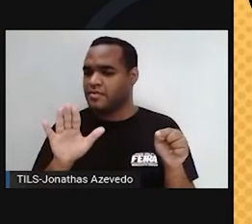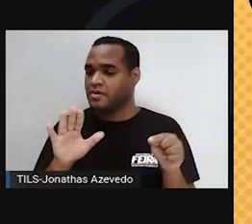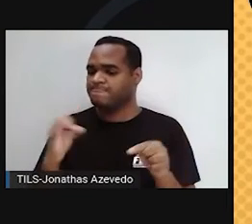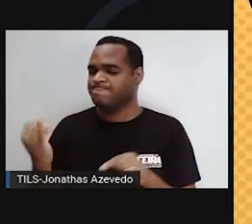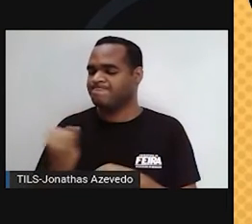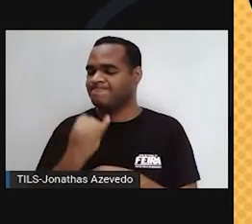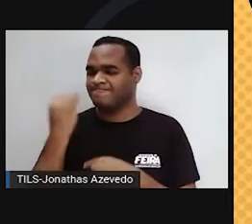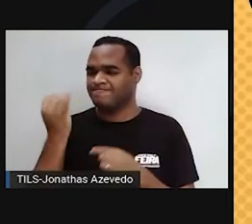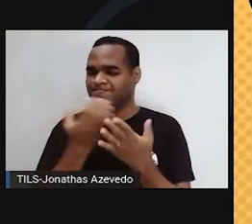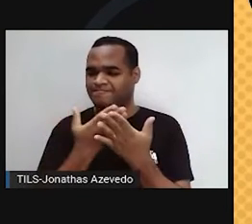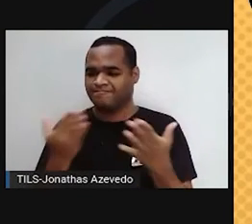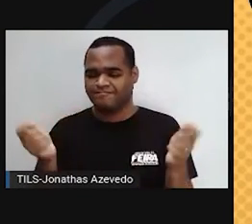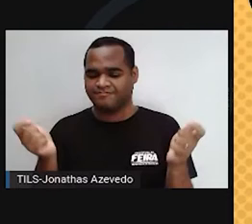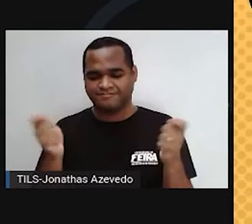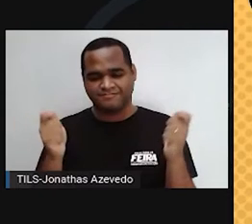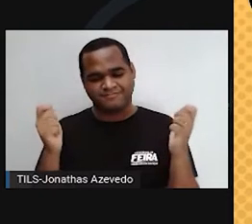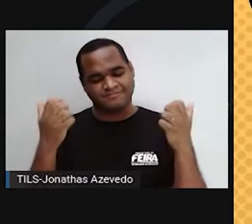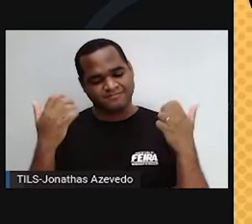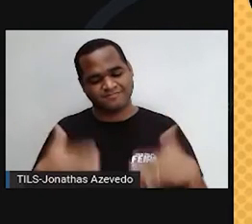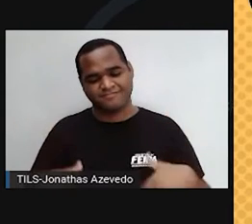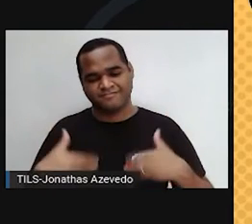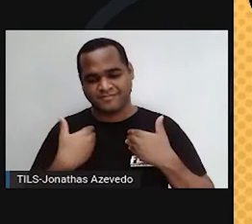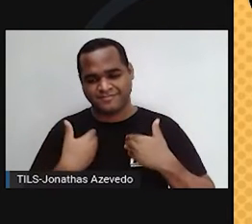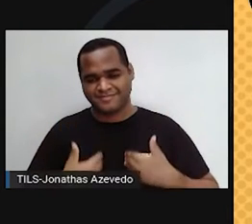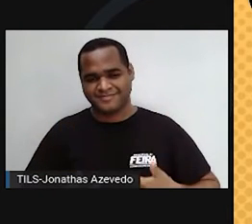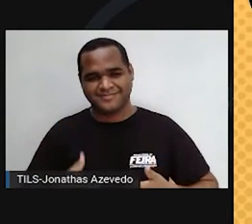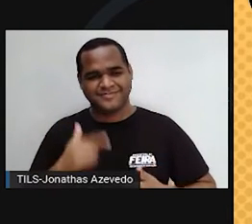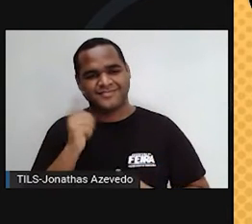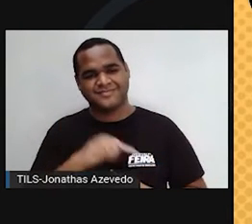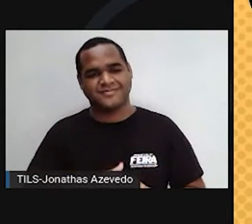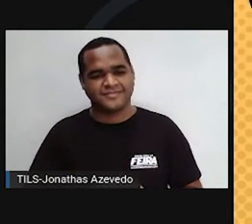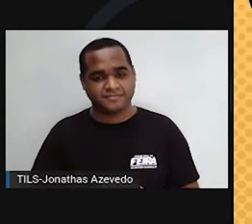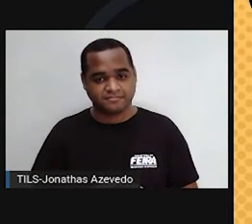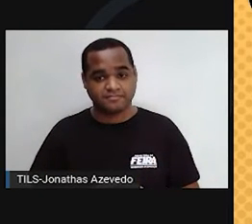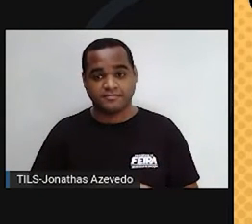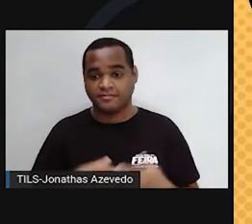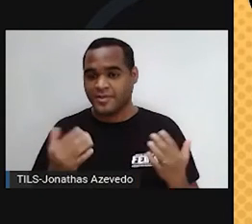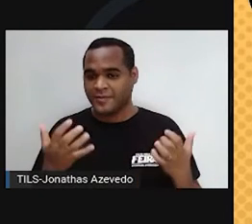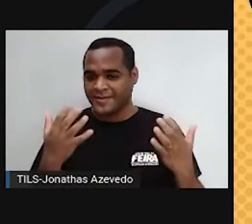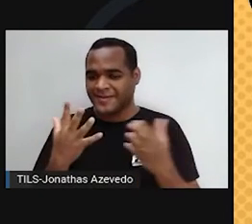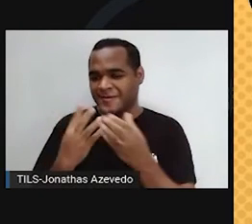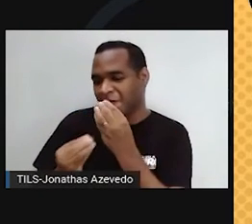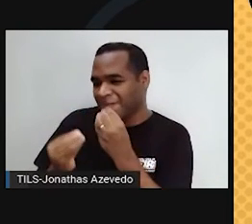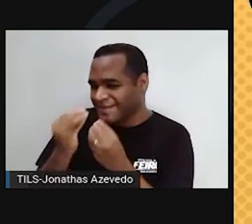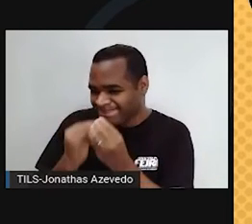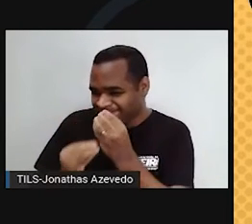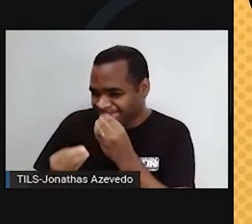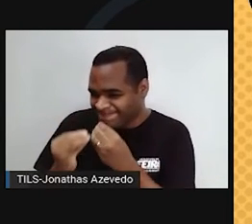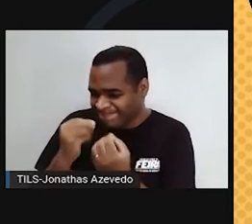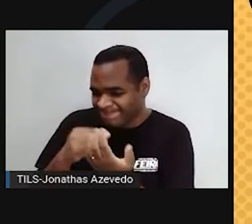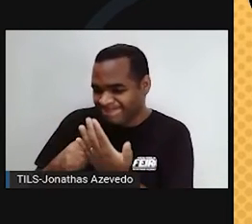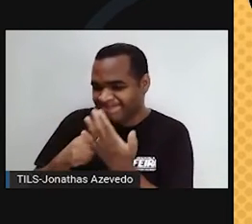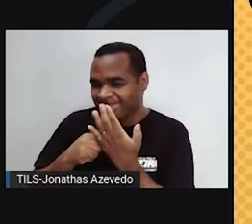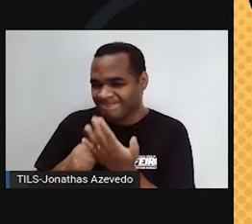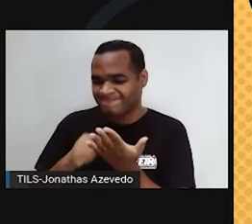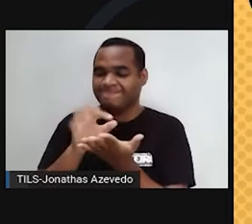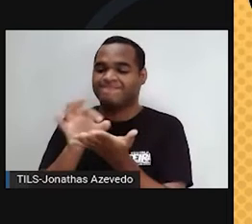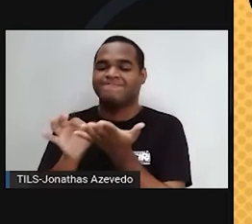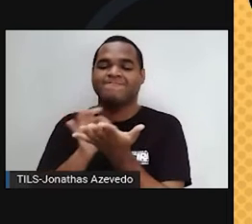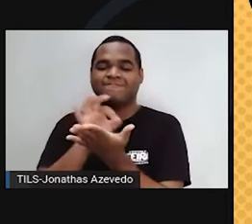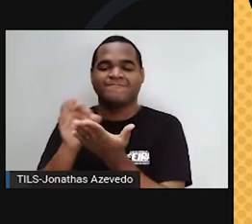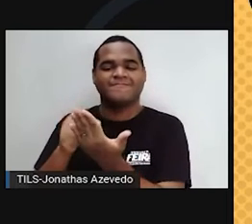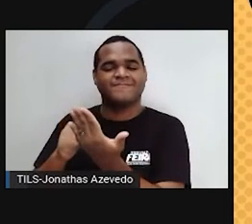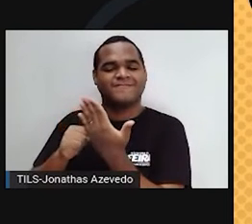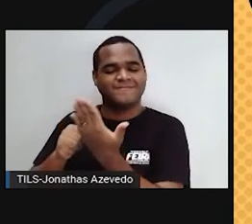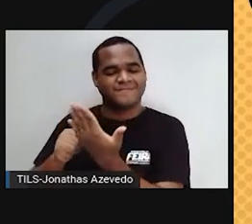importante para o funcionamento do nosso corpo. Agora, vou comer alguma coisa. São muitas células para